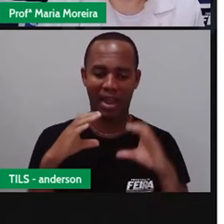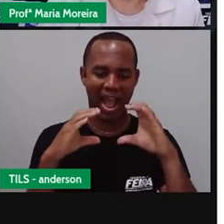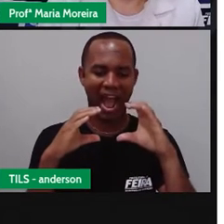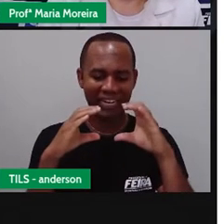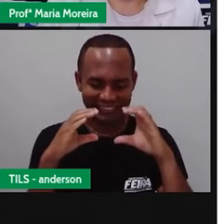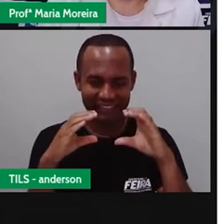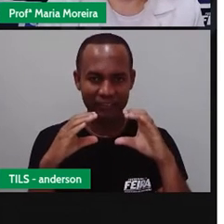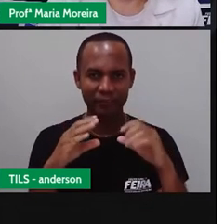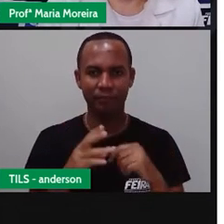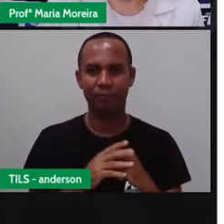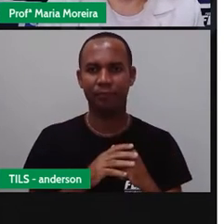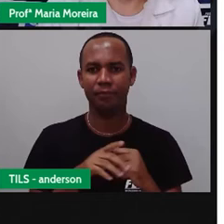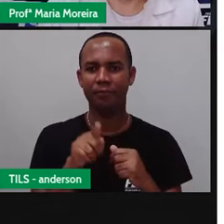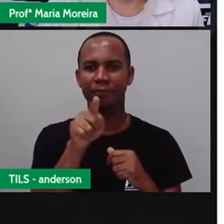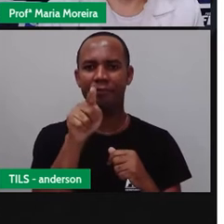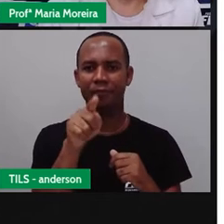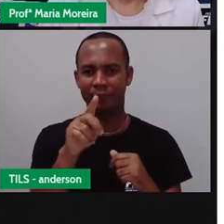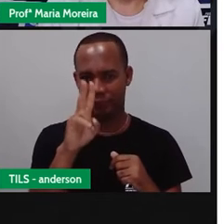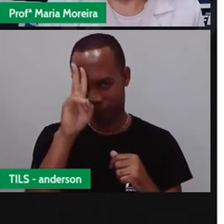História.